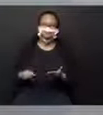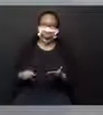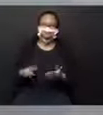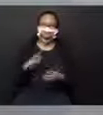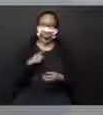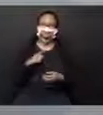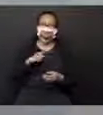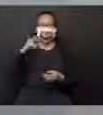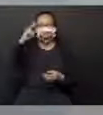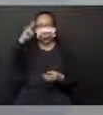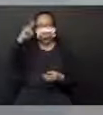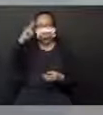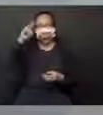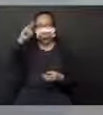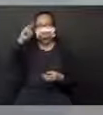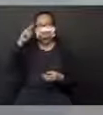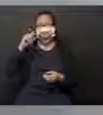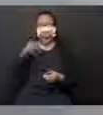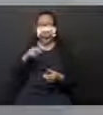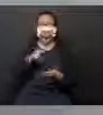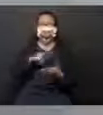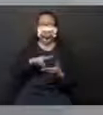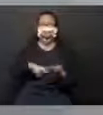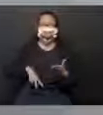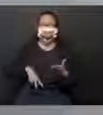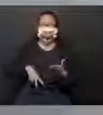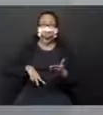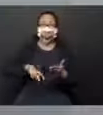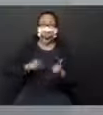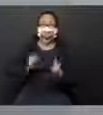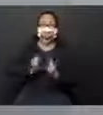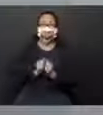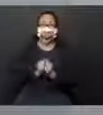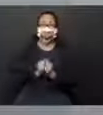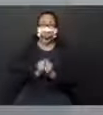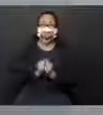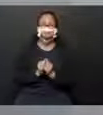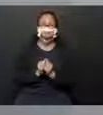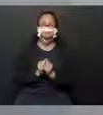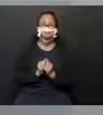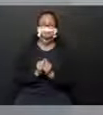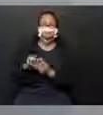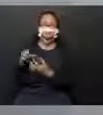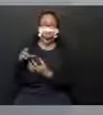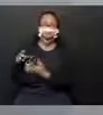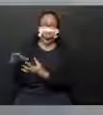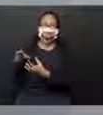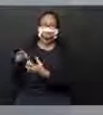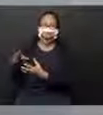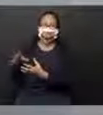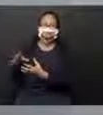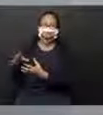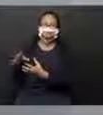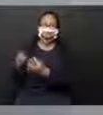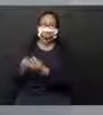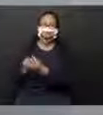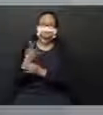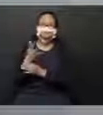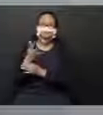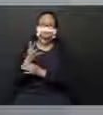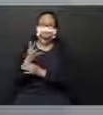lembrete para vocês. Vamos ler junto para vocês não se esquecerem. A sombra surge quando um objeto